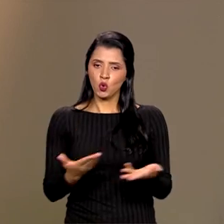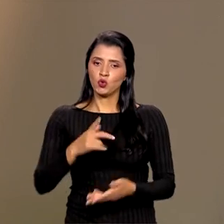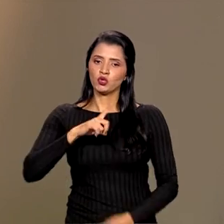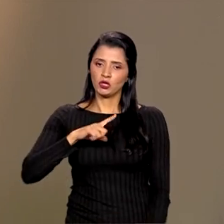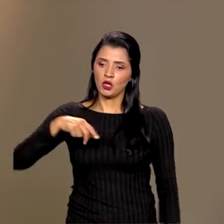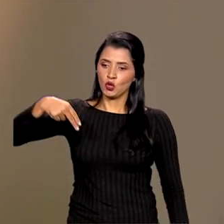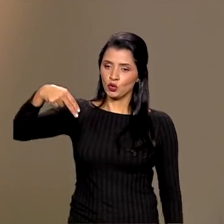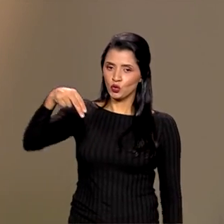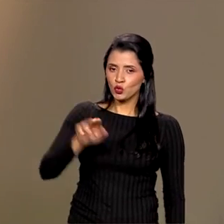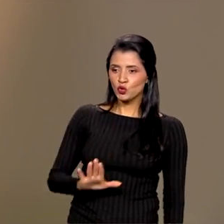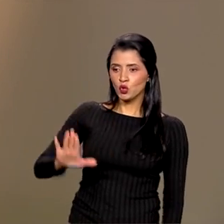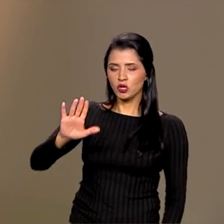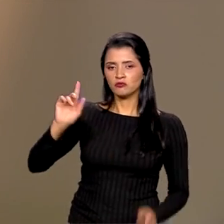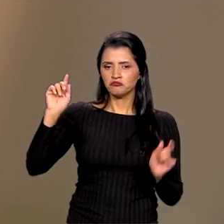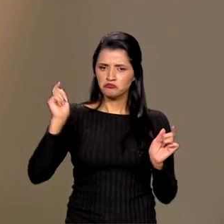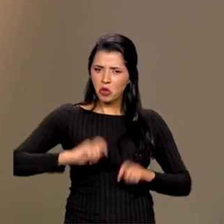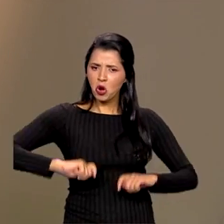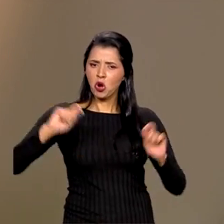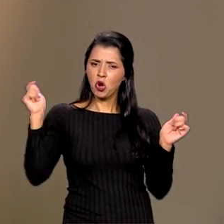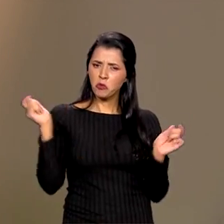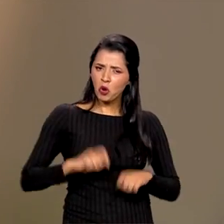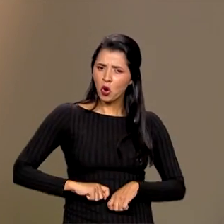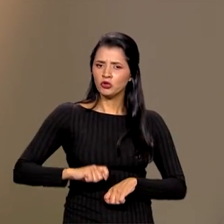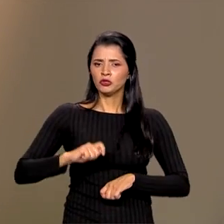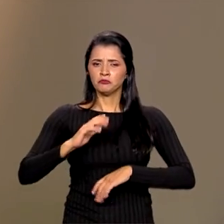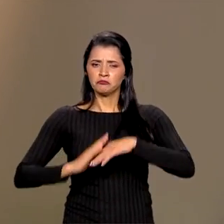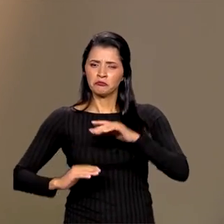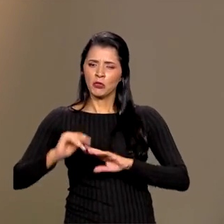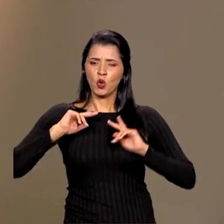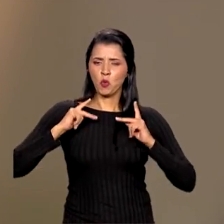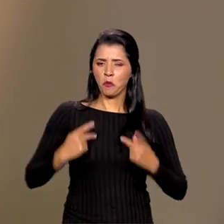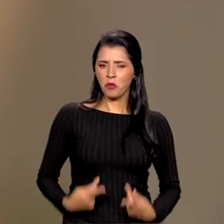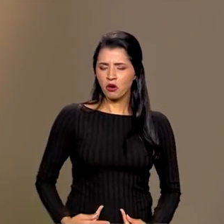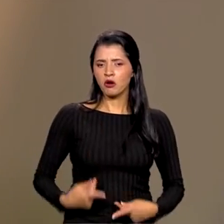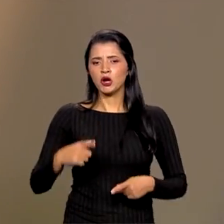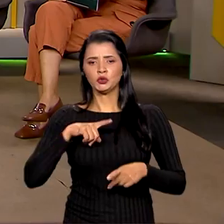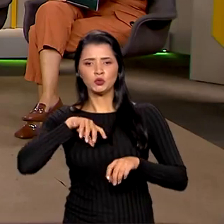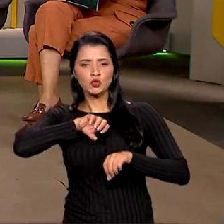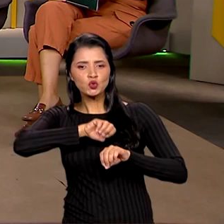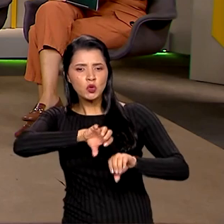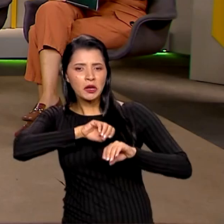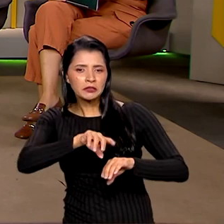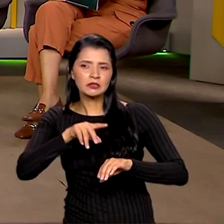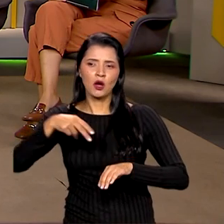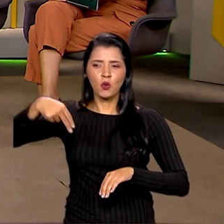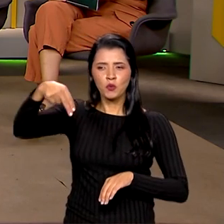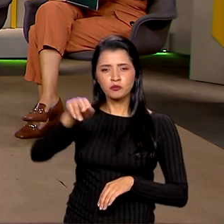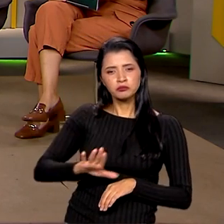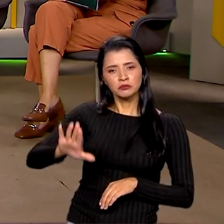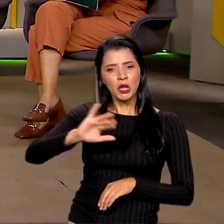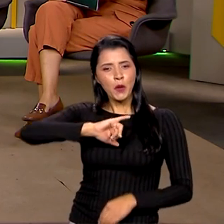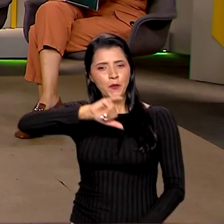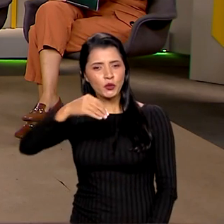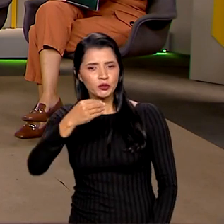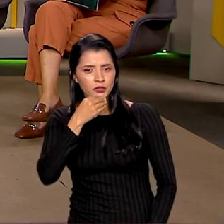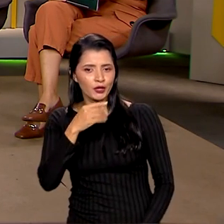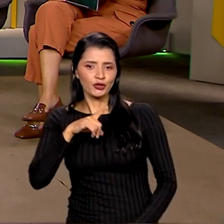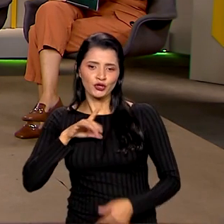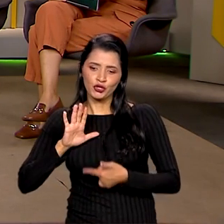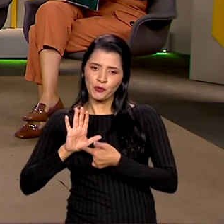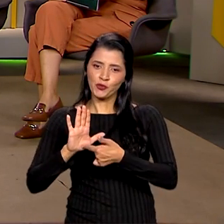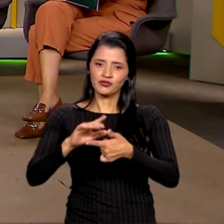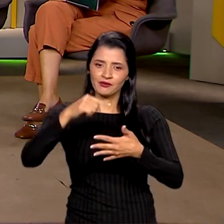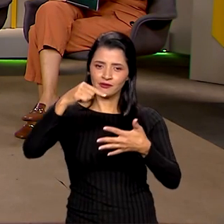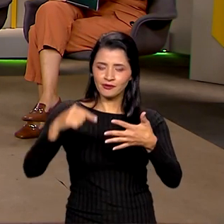condições do ponto de vista de capital humano, de uma educação que melhorou a formação do nordestino, das oportunidades que a gente está colocando aqui,